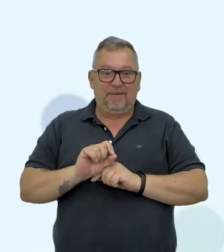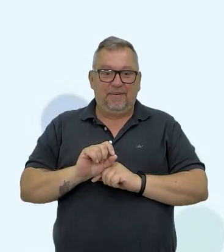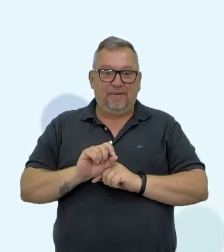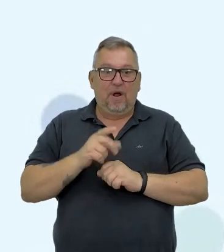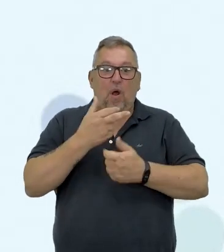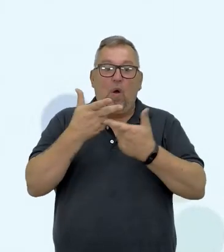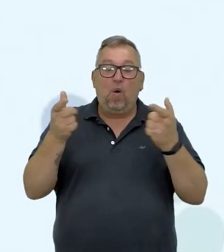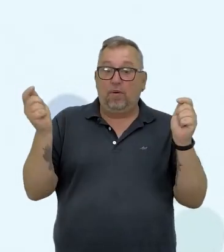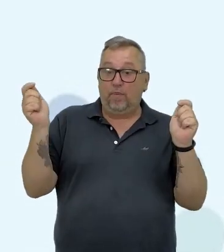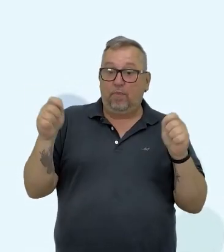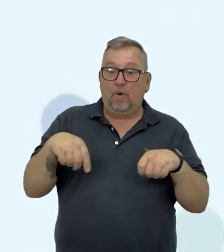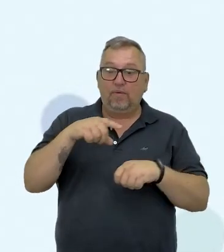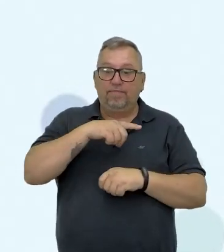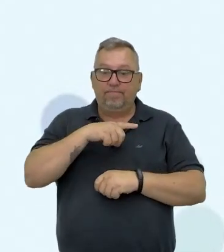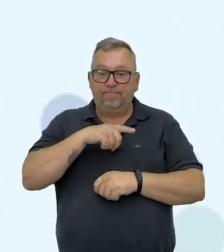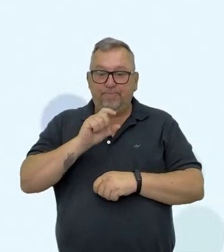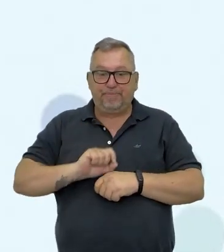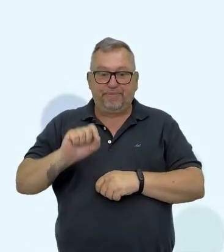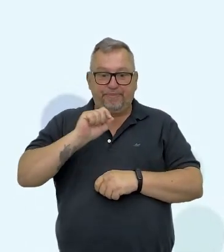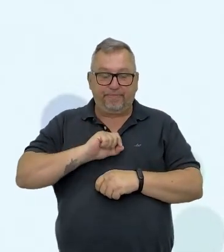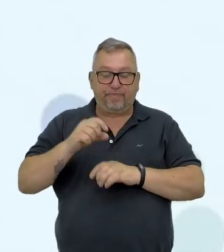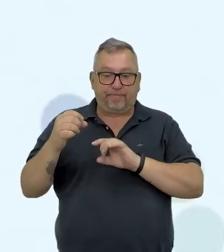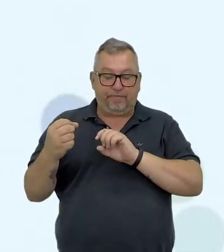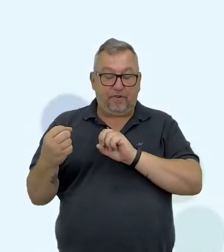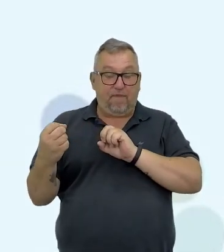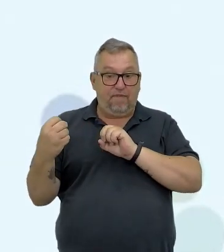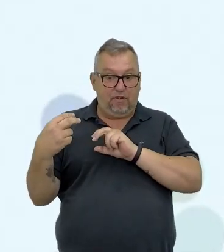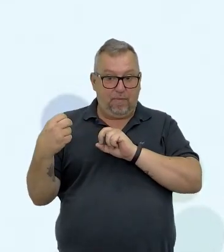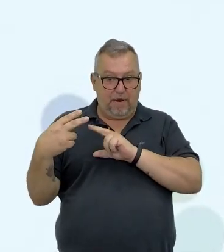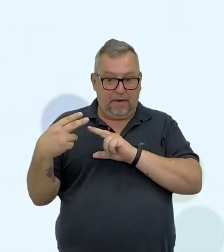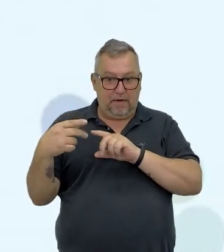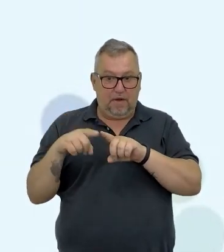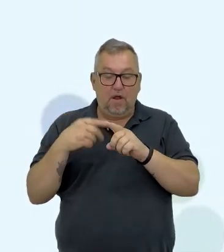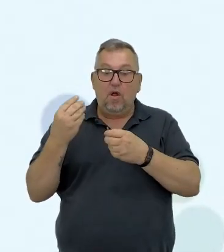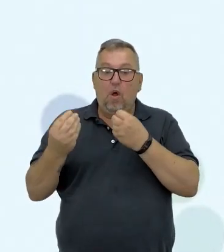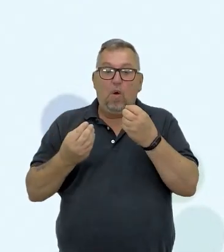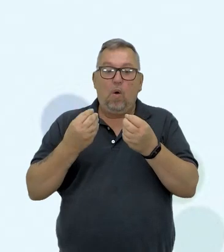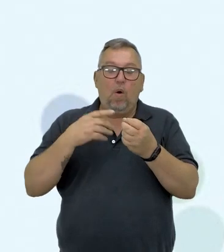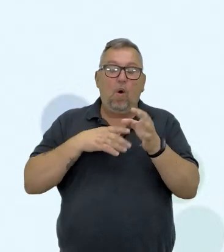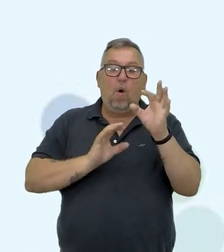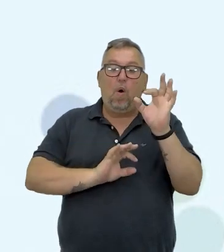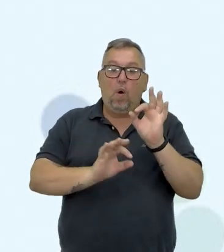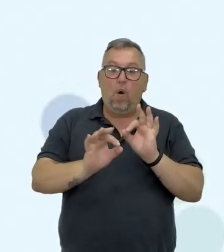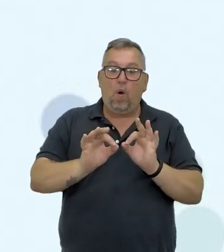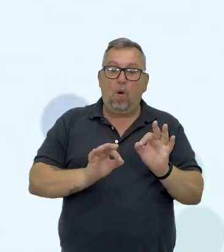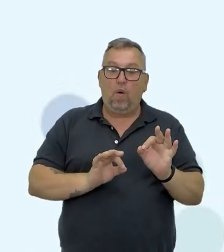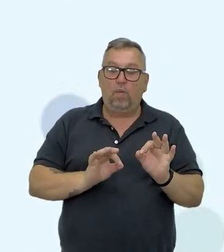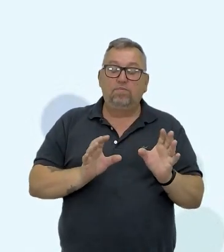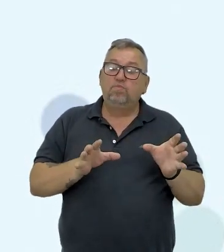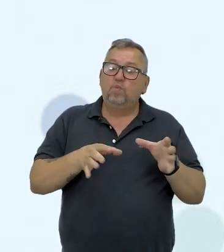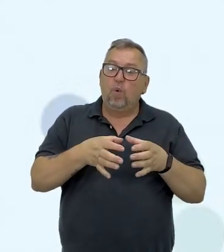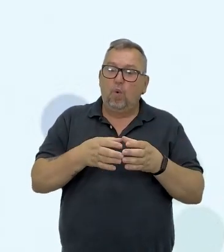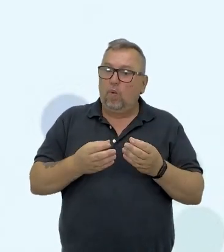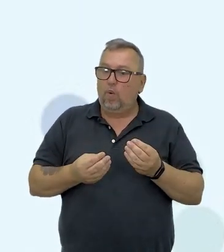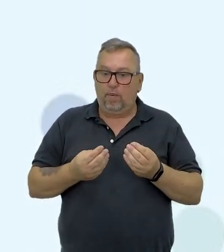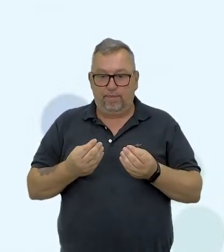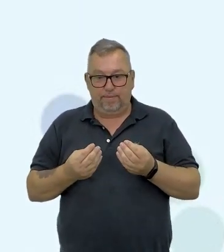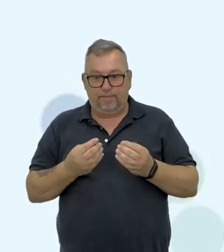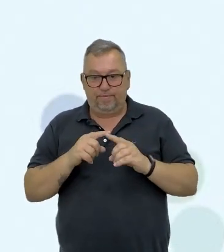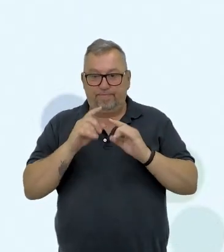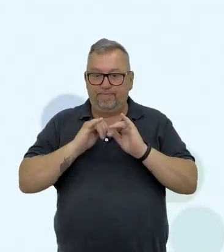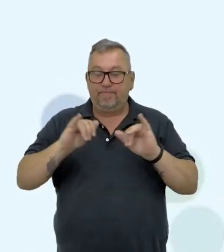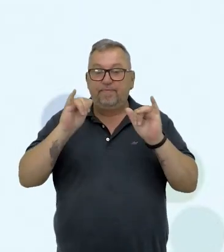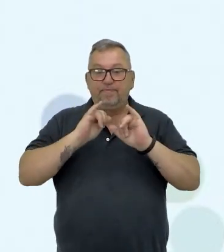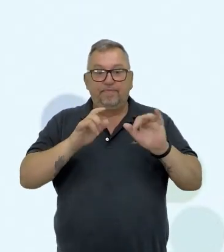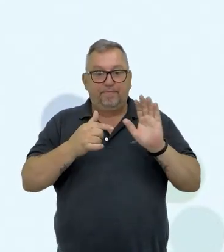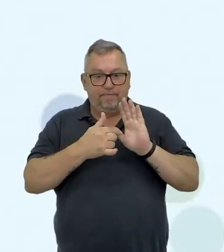Coisas que podem ter aí nesse feedback. Primeiro, como foi a organização do grupo, né? A mensagem